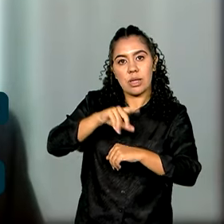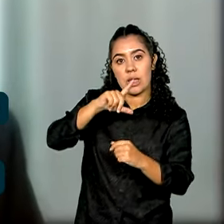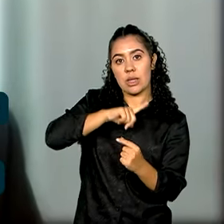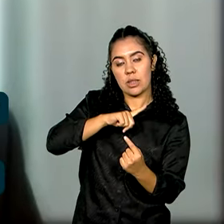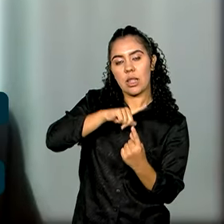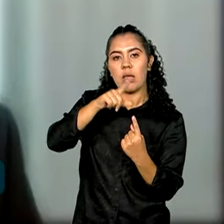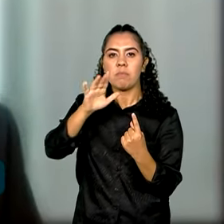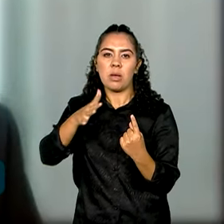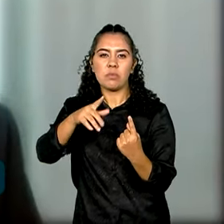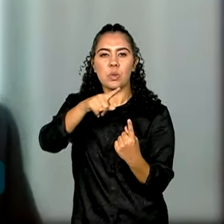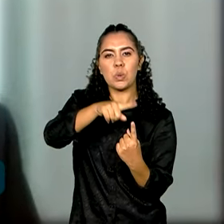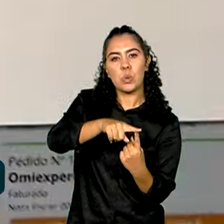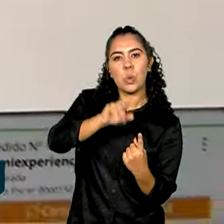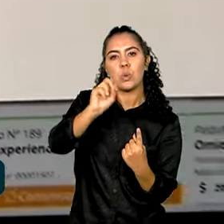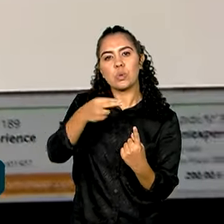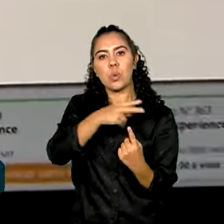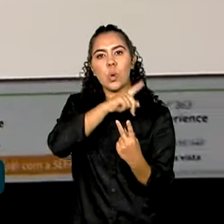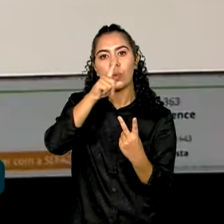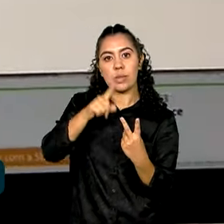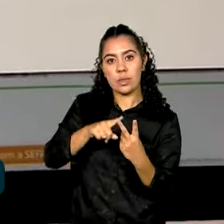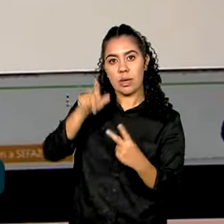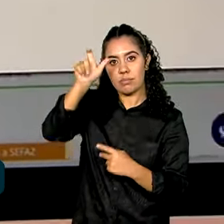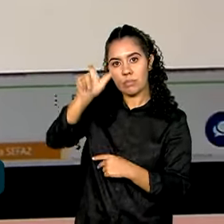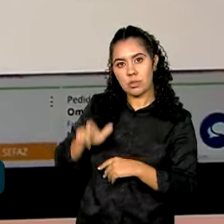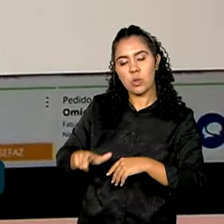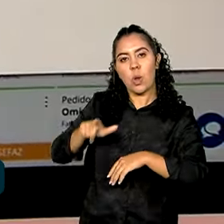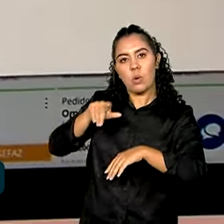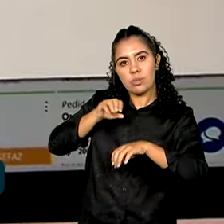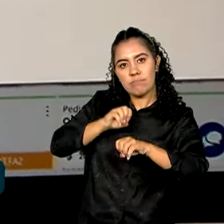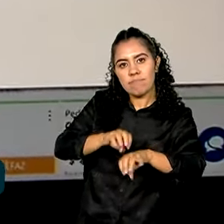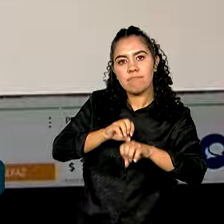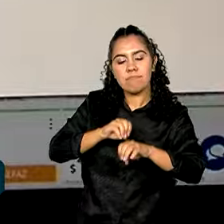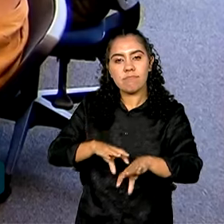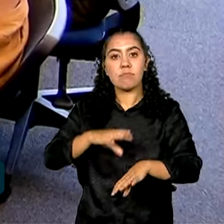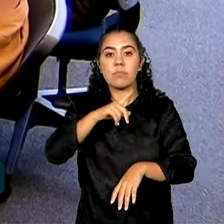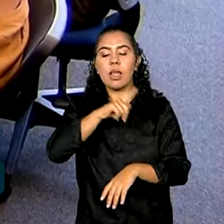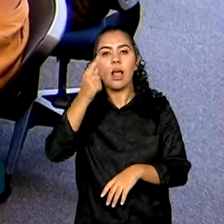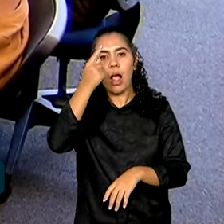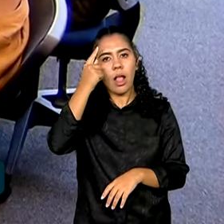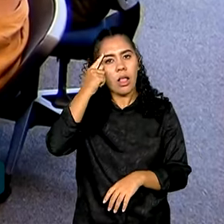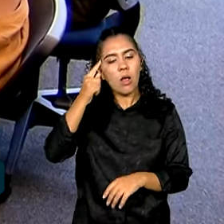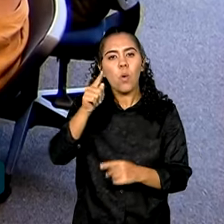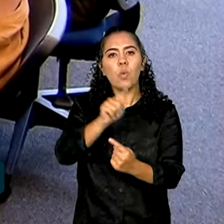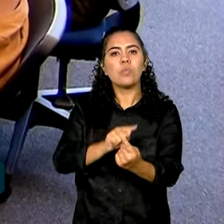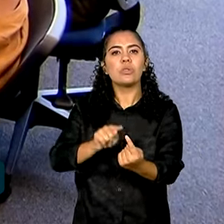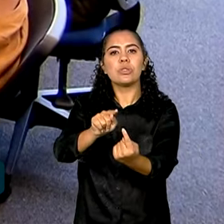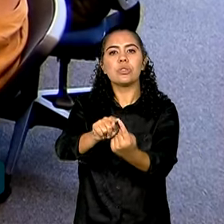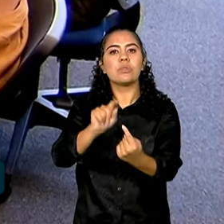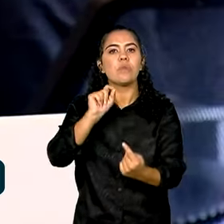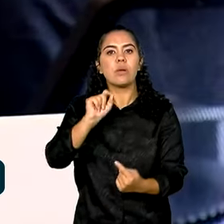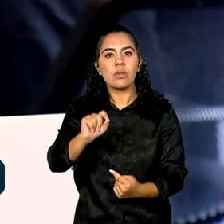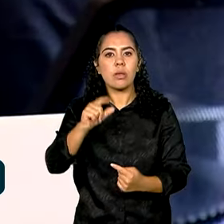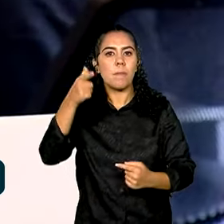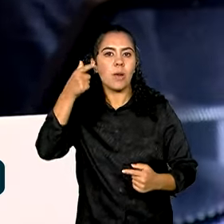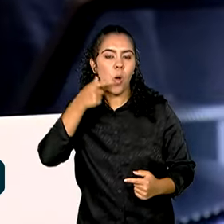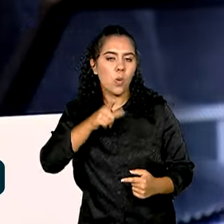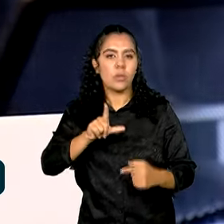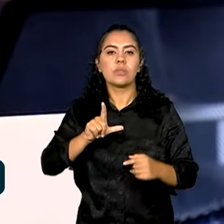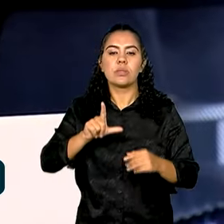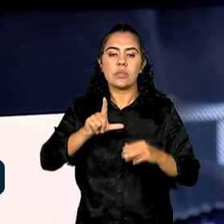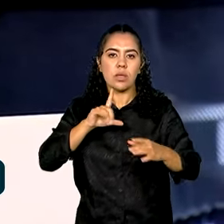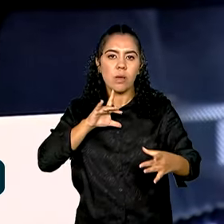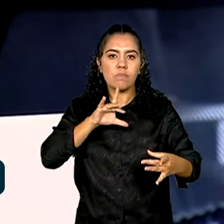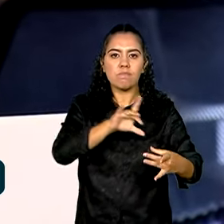dependendo da especificidade. A ideia é que elas ganhem fôlego para se conectar com potenciais investidores